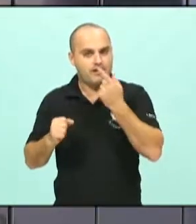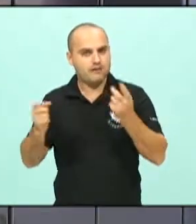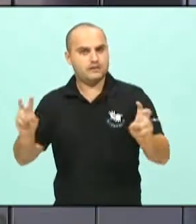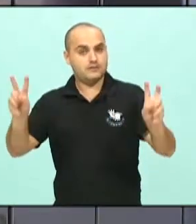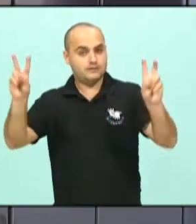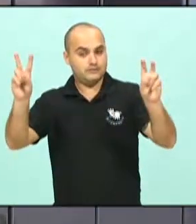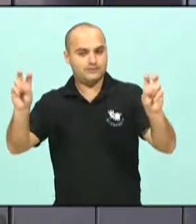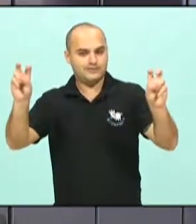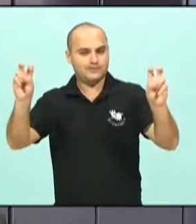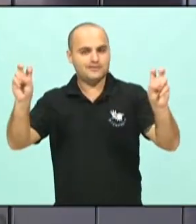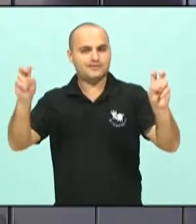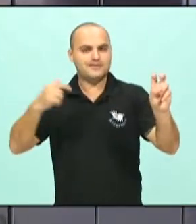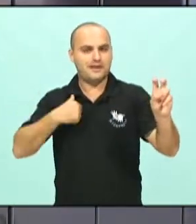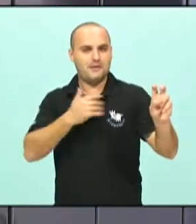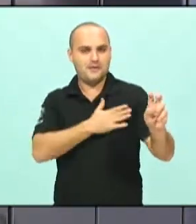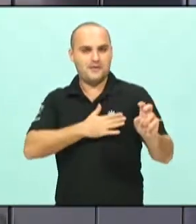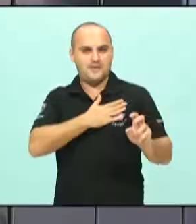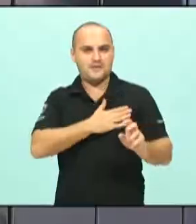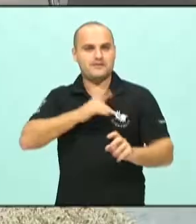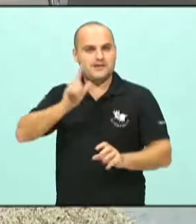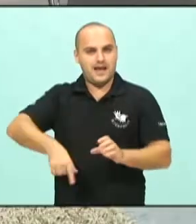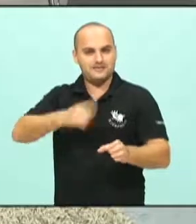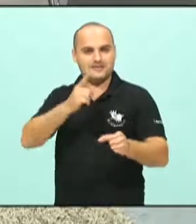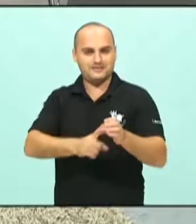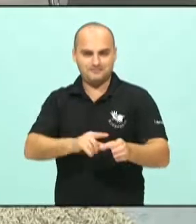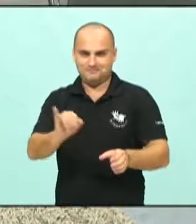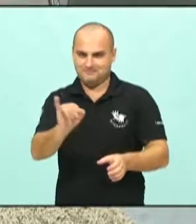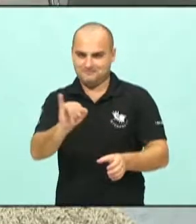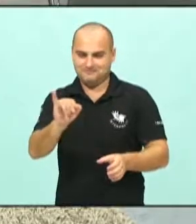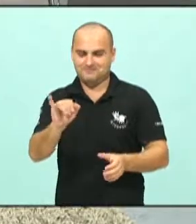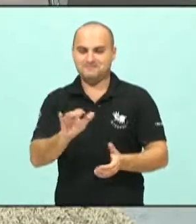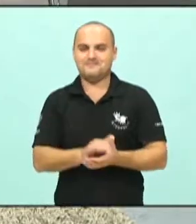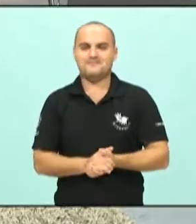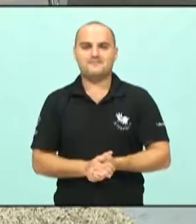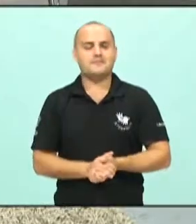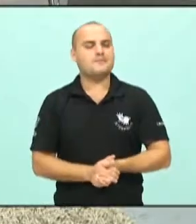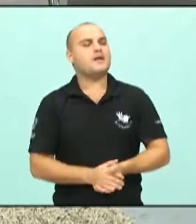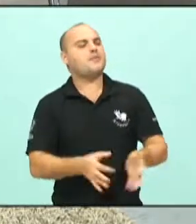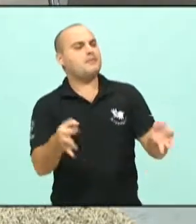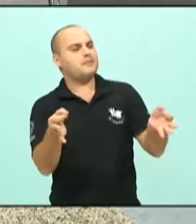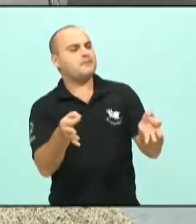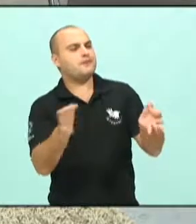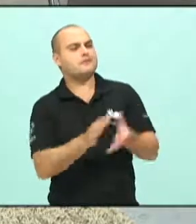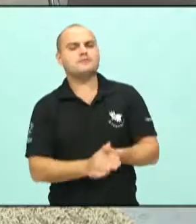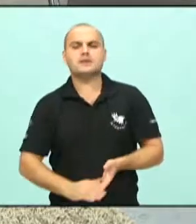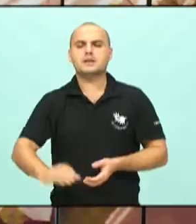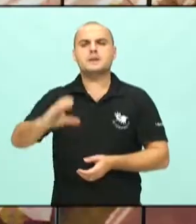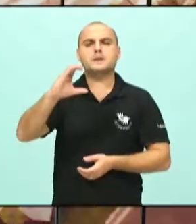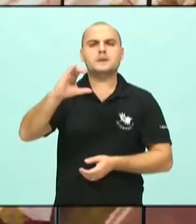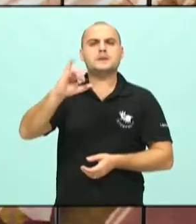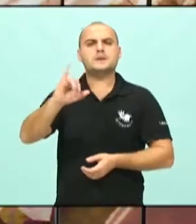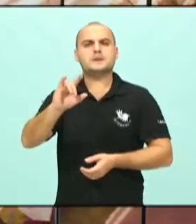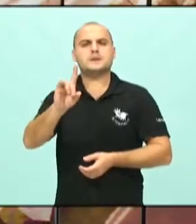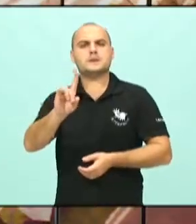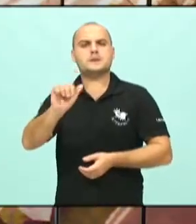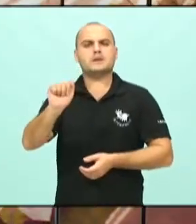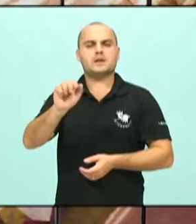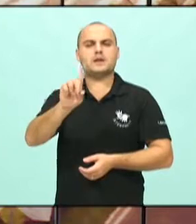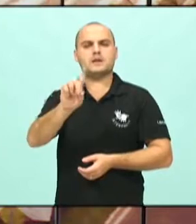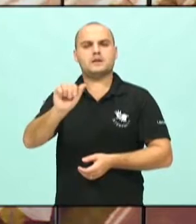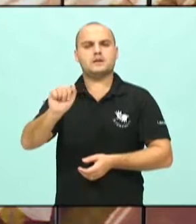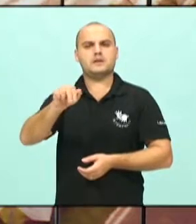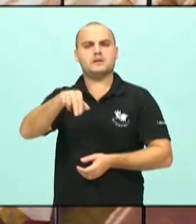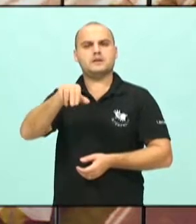eu mais gosto de falar, que é a cidade de Itajei. Perfeito. Cidadania. Eu conversava com o